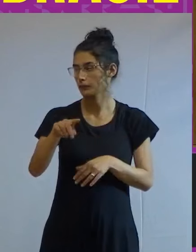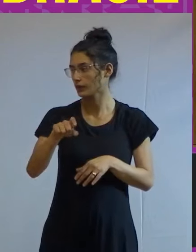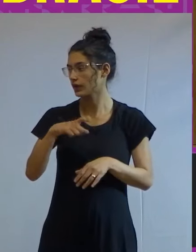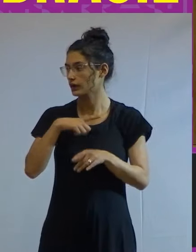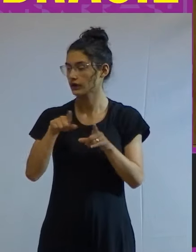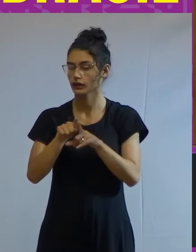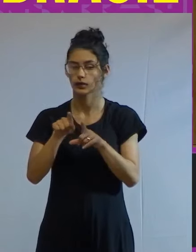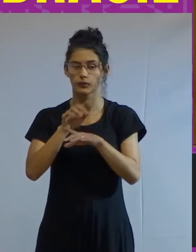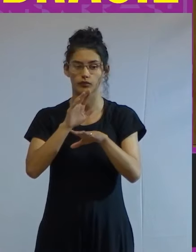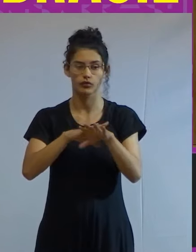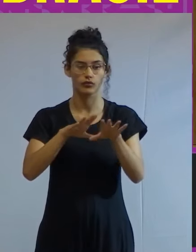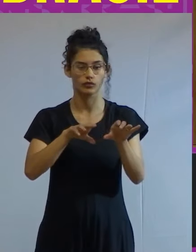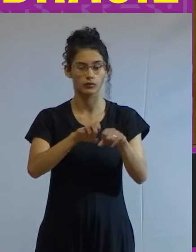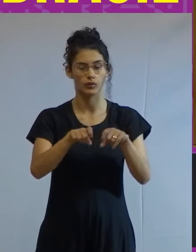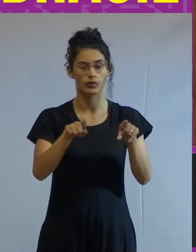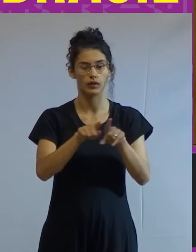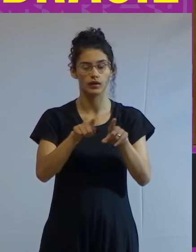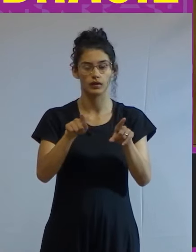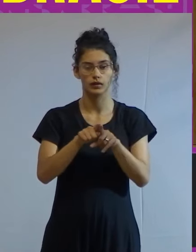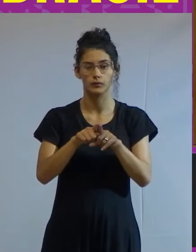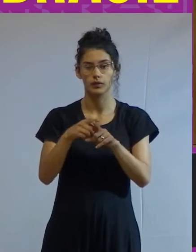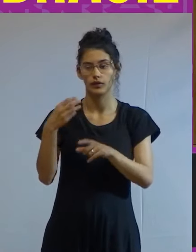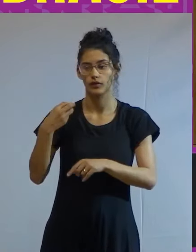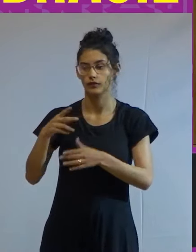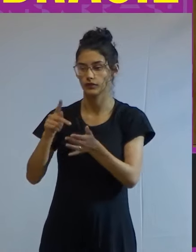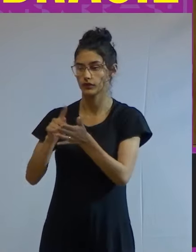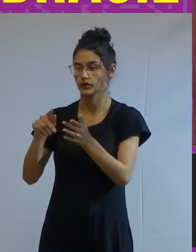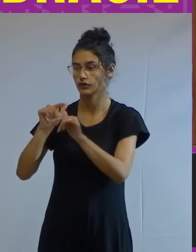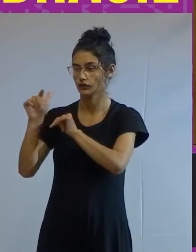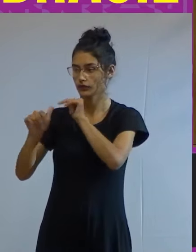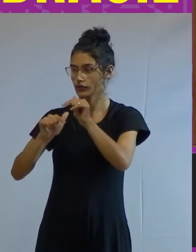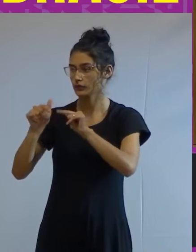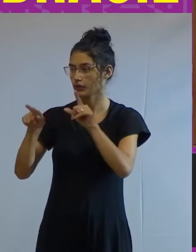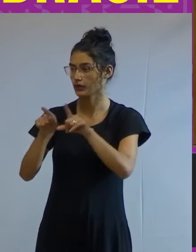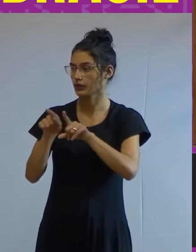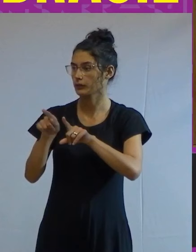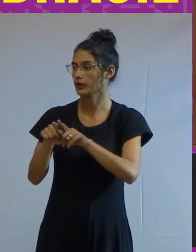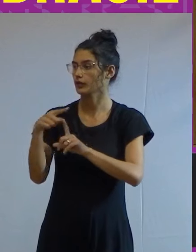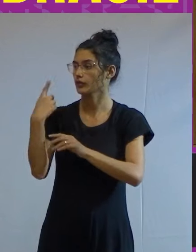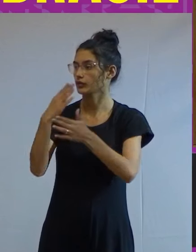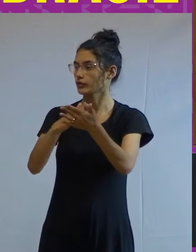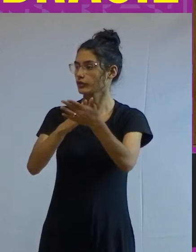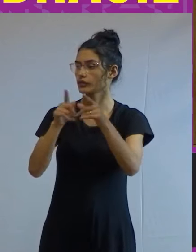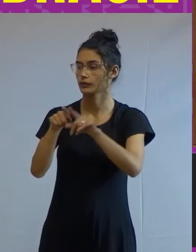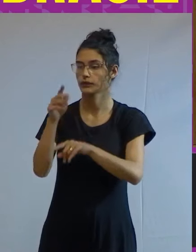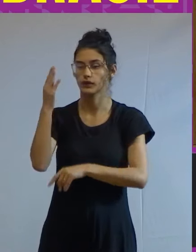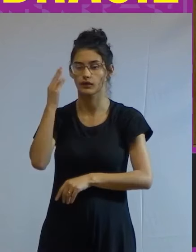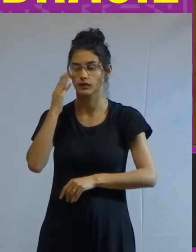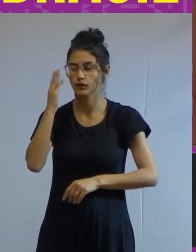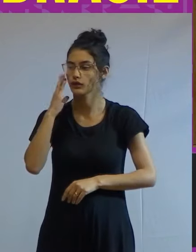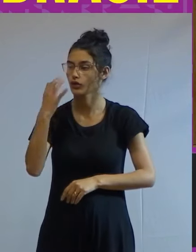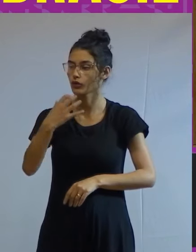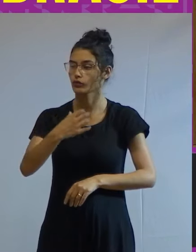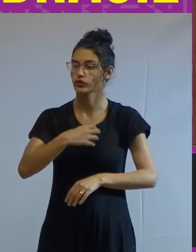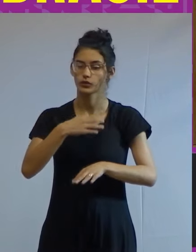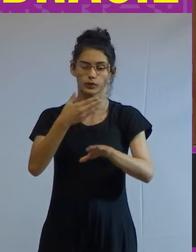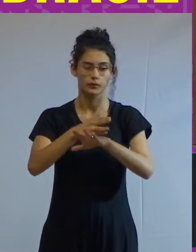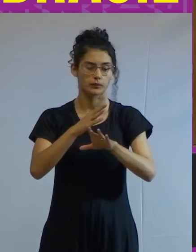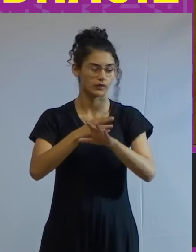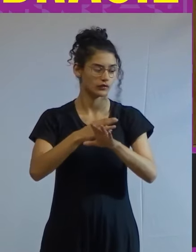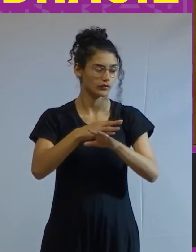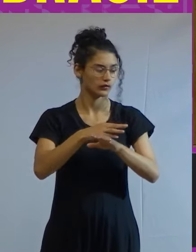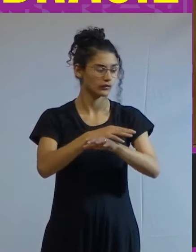subordinação formal e a subordinação real do trabalho ao capital também nos ajuda a compreender a funcionalidade do